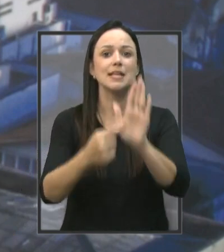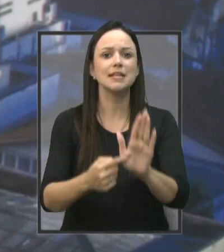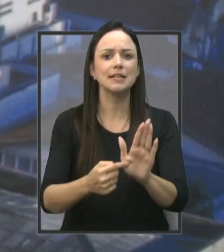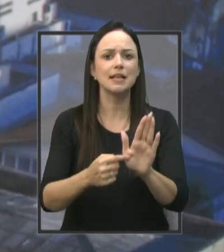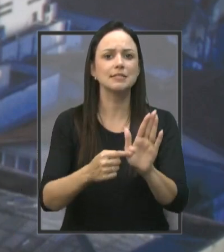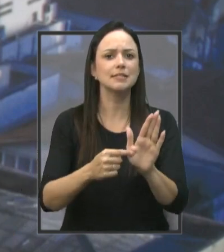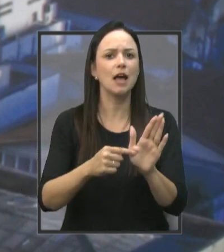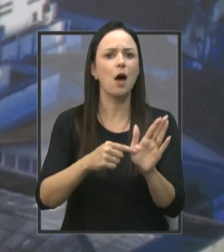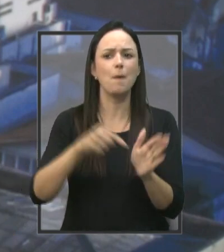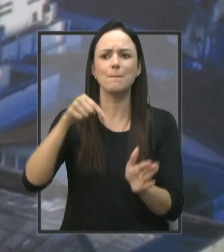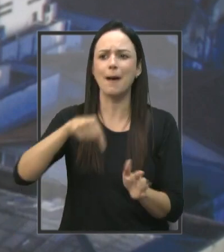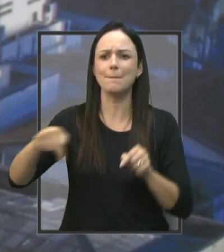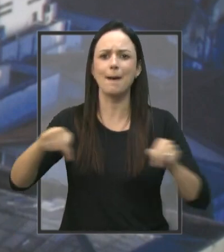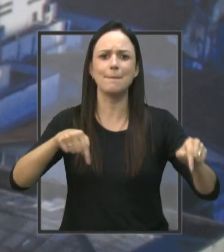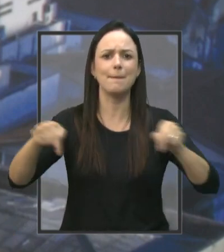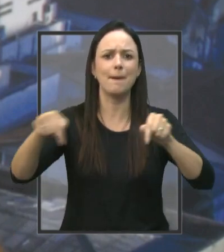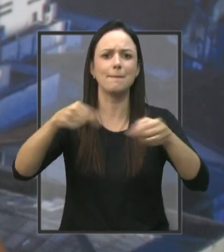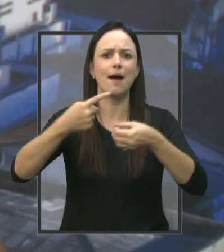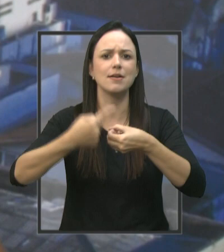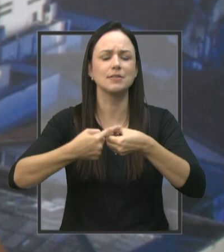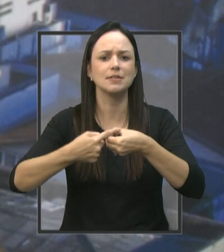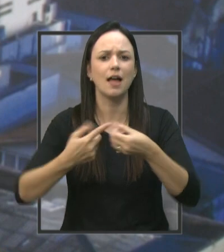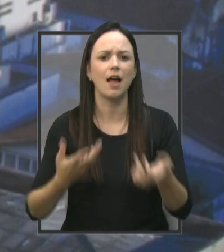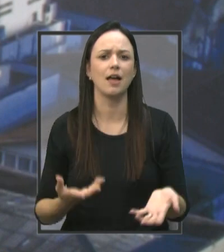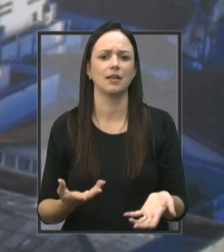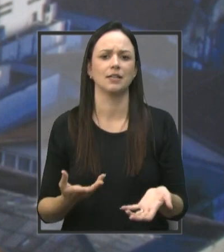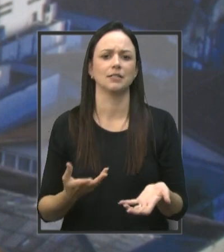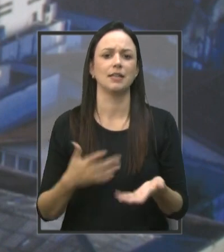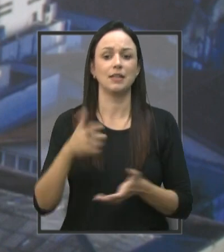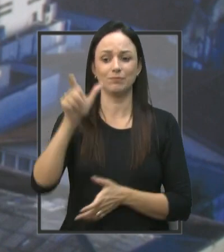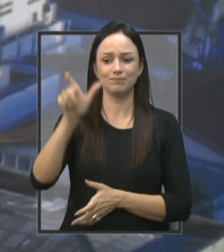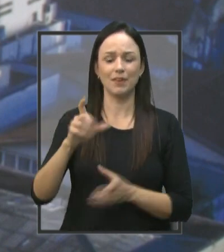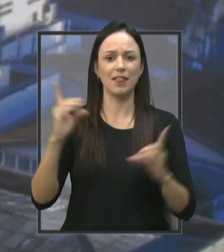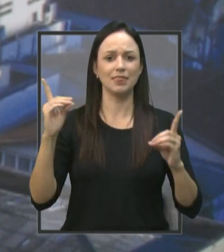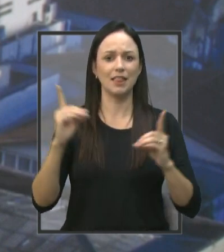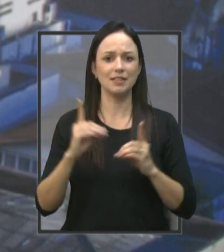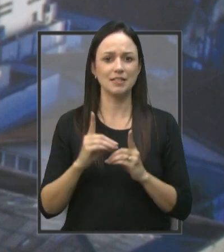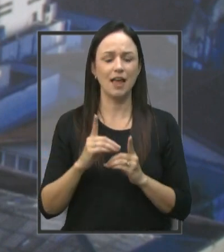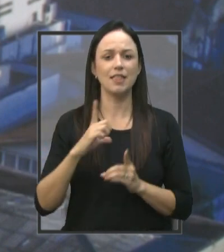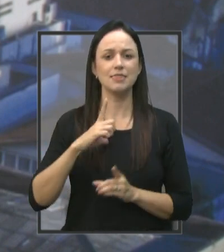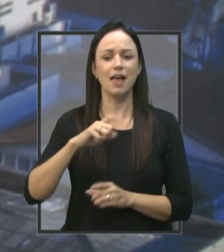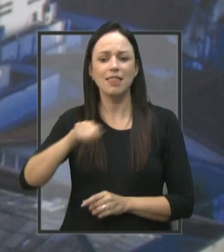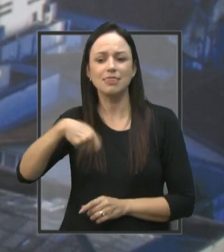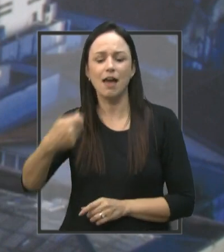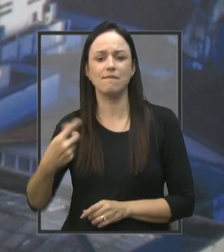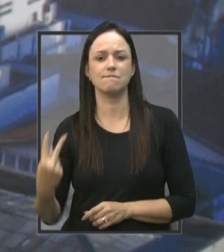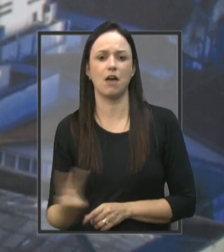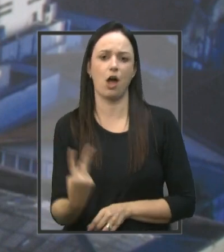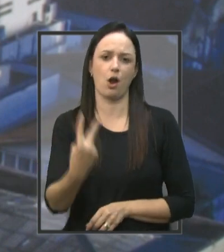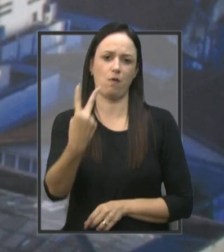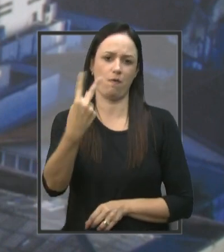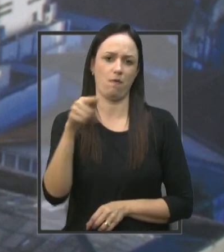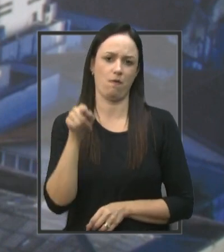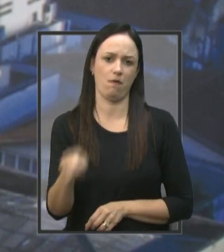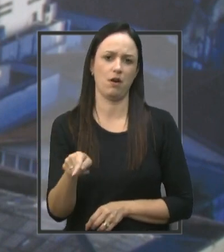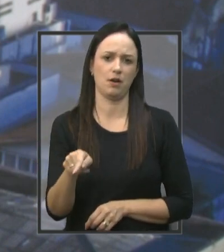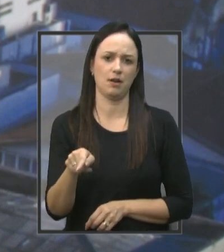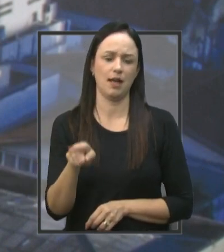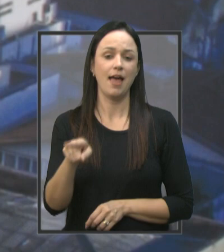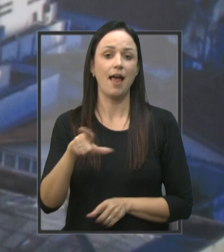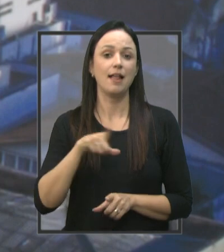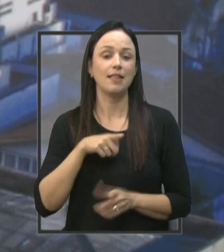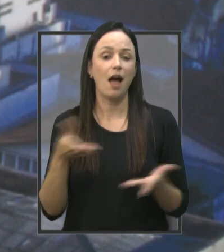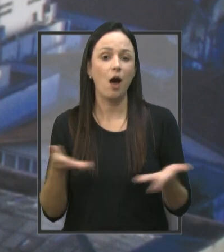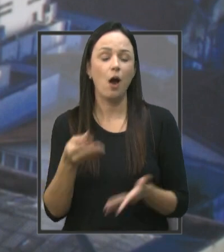Então O deficiente Está sendo valorizado Ele está tendo Oportunidade